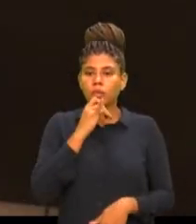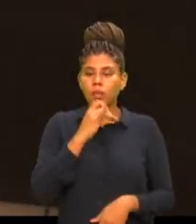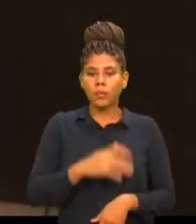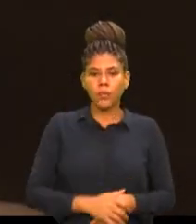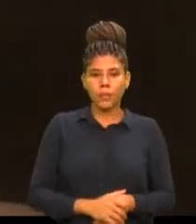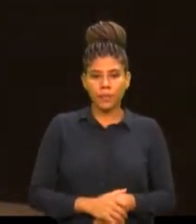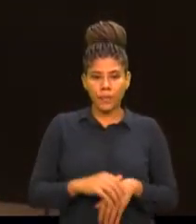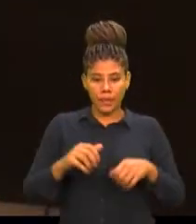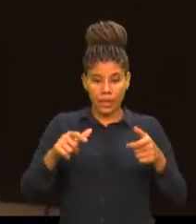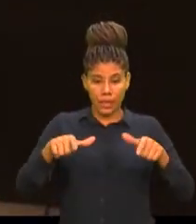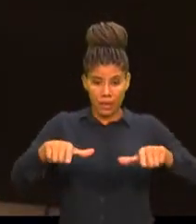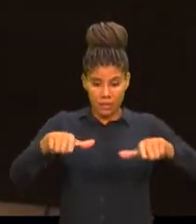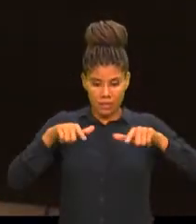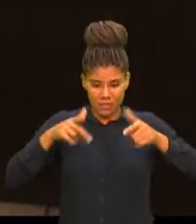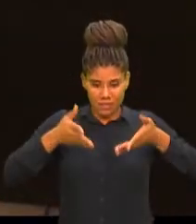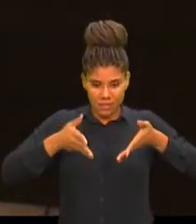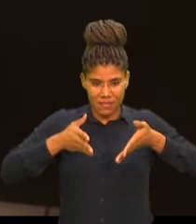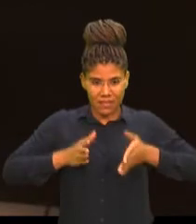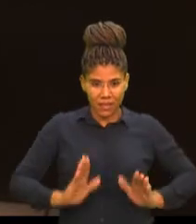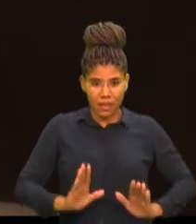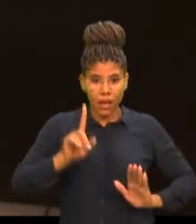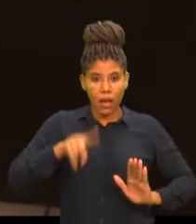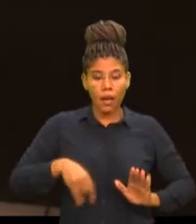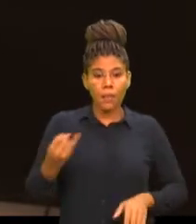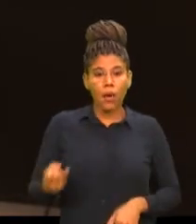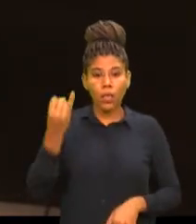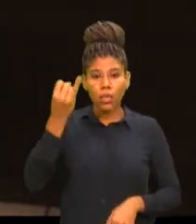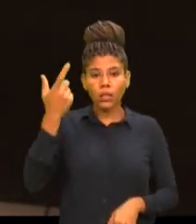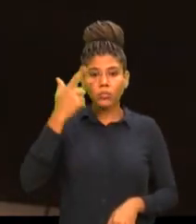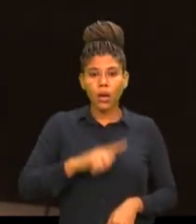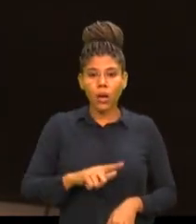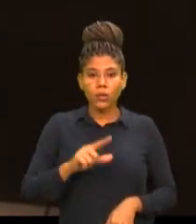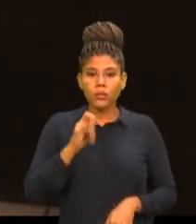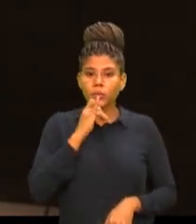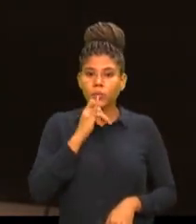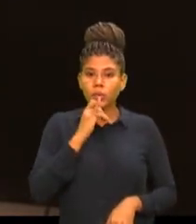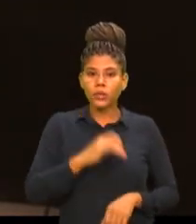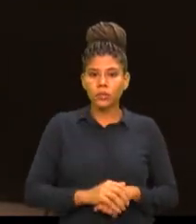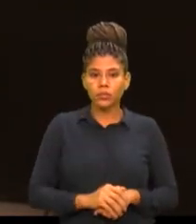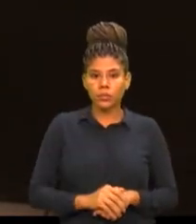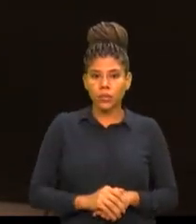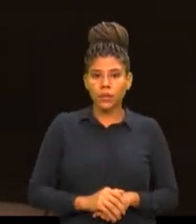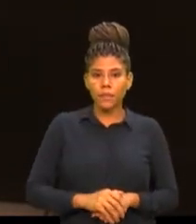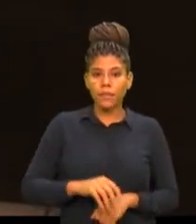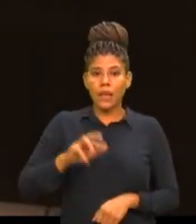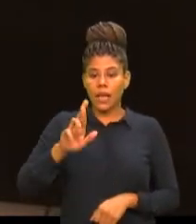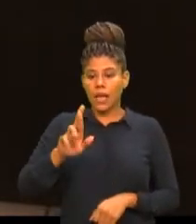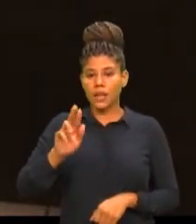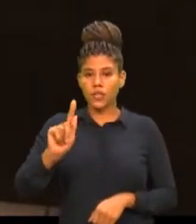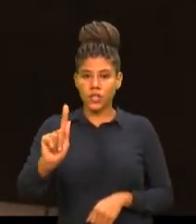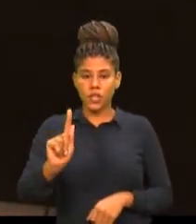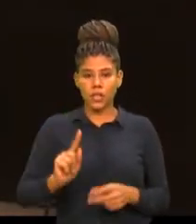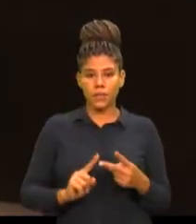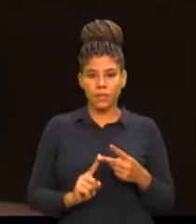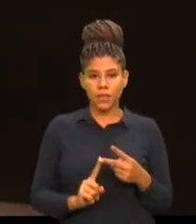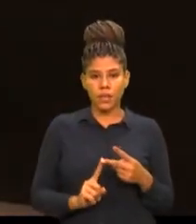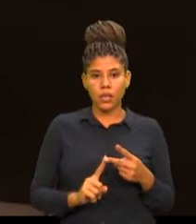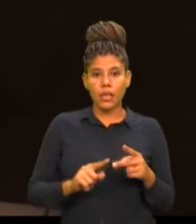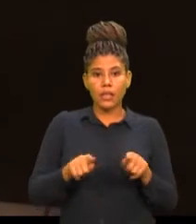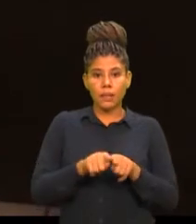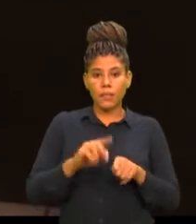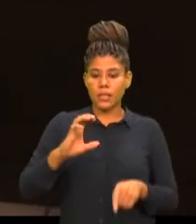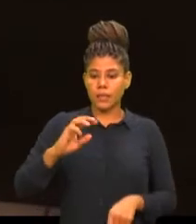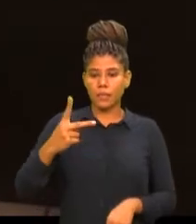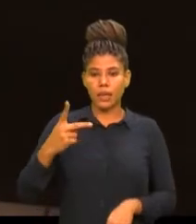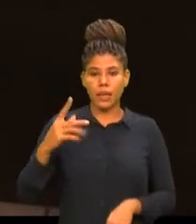certidão de nascimento, ela é super importante para que você dê entrada no registro geral, o famoso RG, também no cadastro de pessoa física, mas